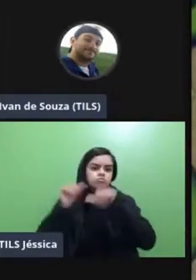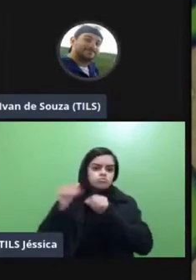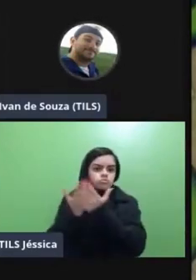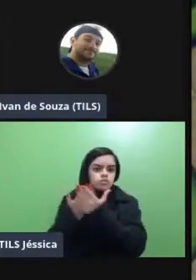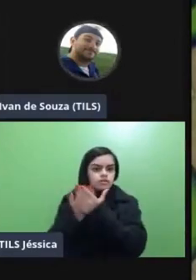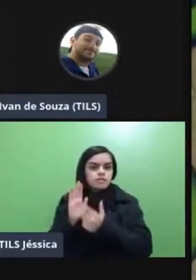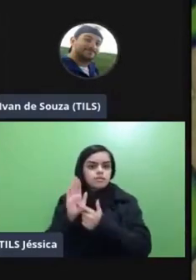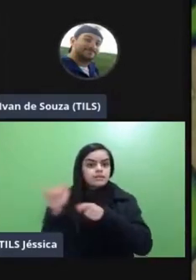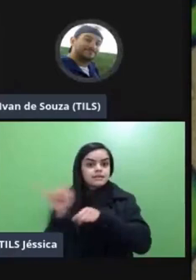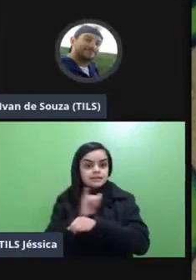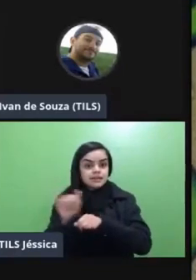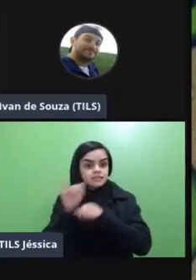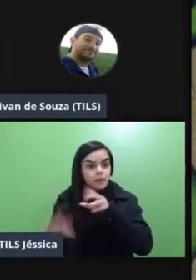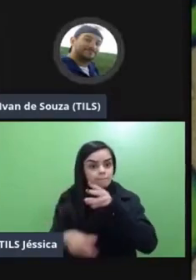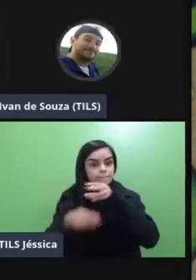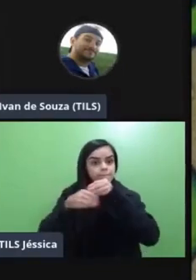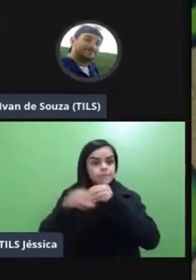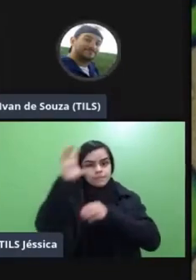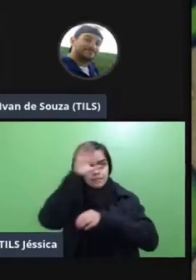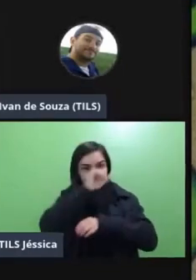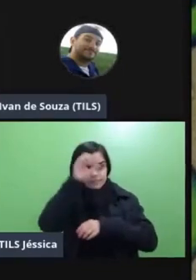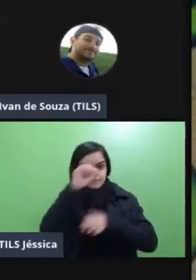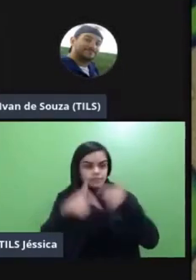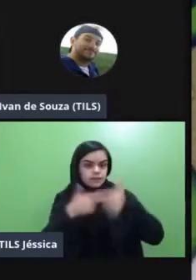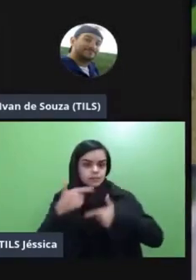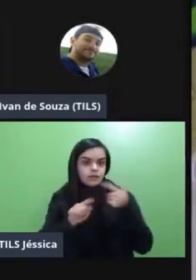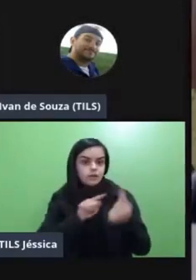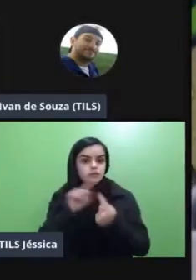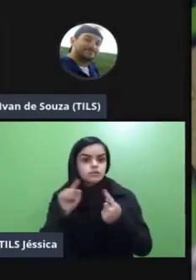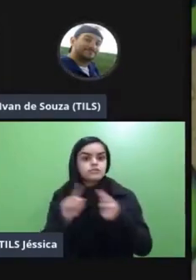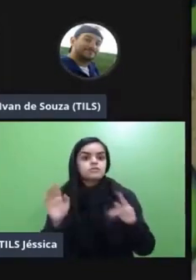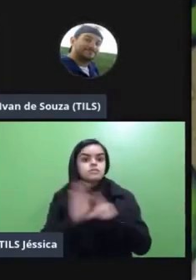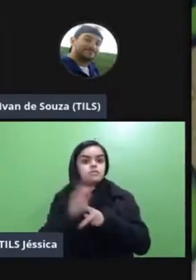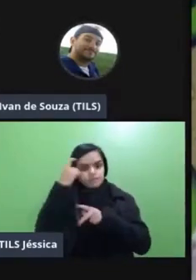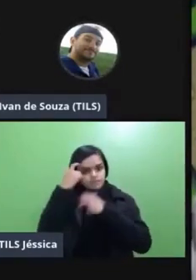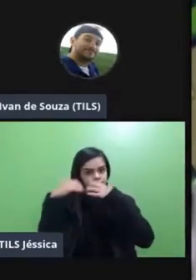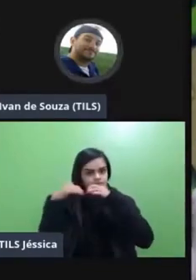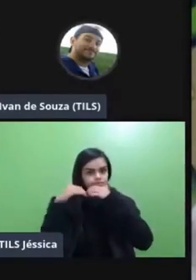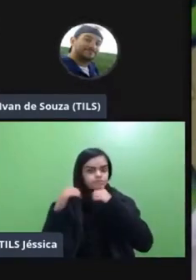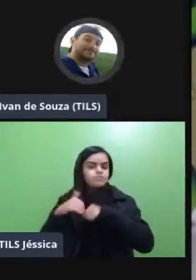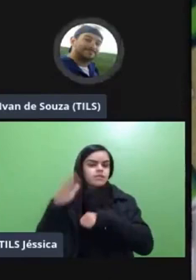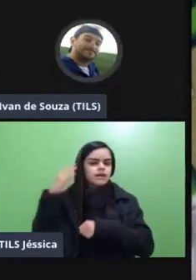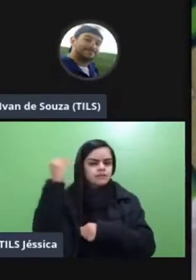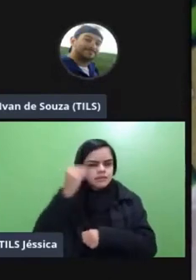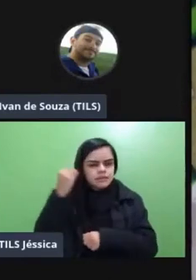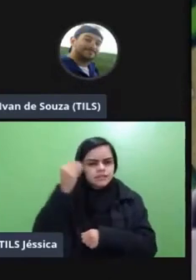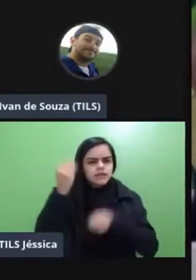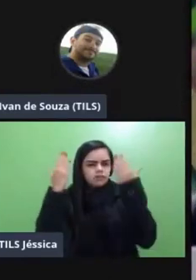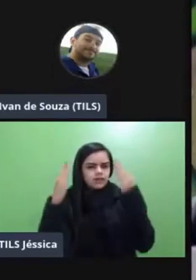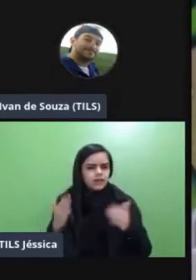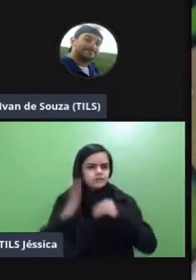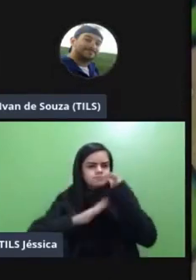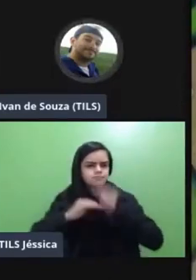trazer uma estratégia que vai complementar esse aprendizado e vou trabalhar aí com os objetivos cognitivos superiores a reflexão análise aplicação